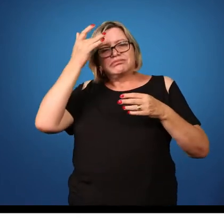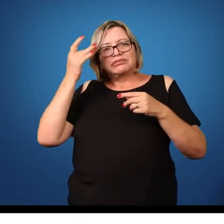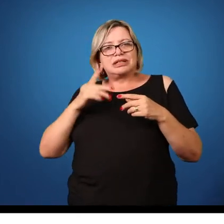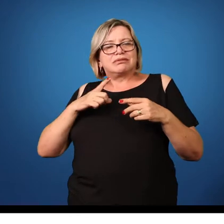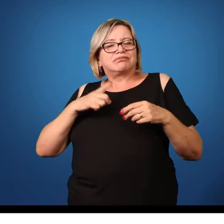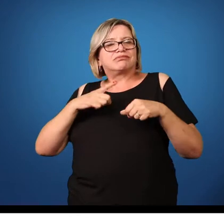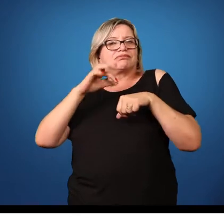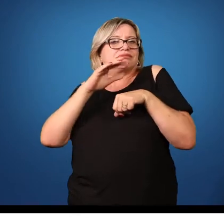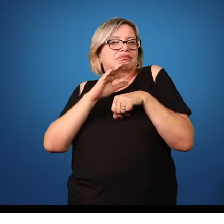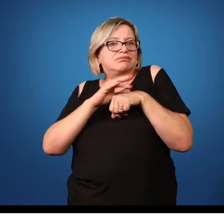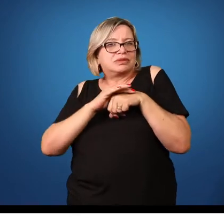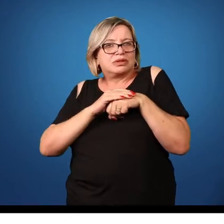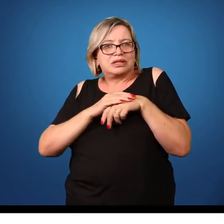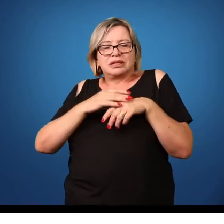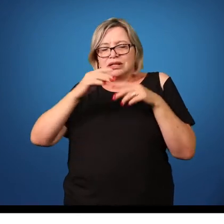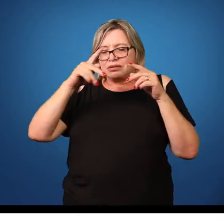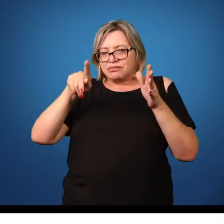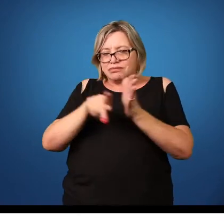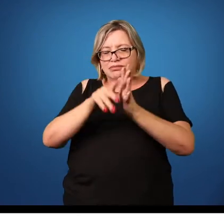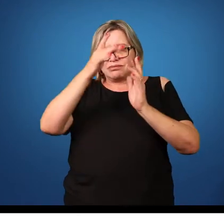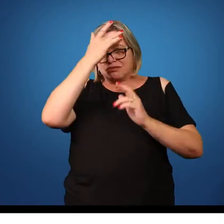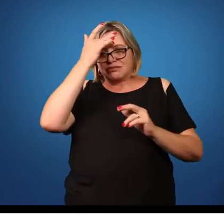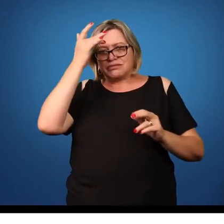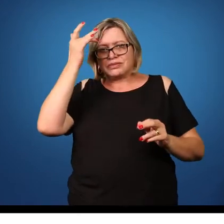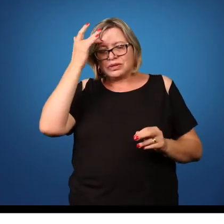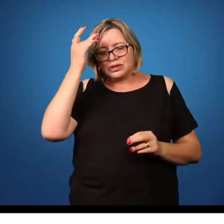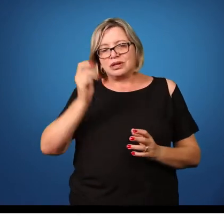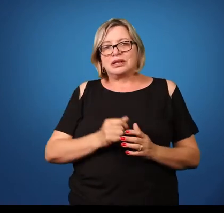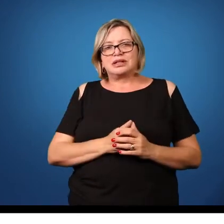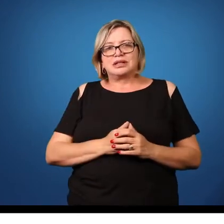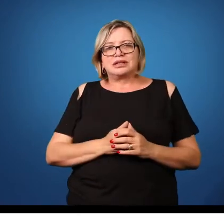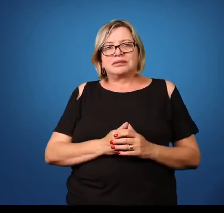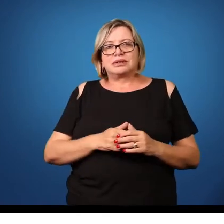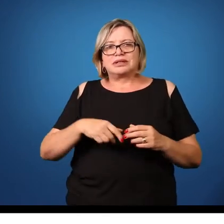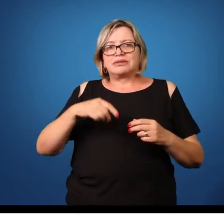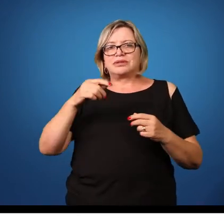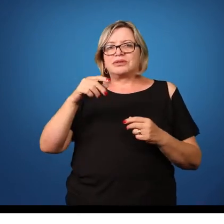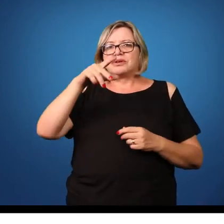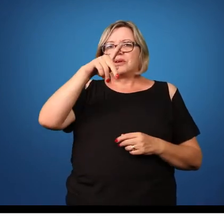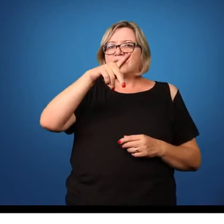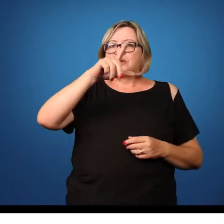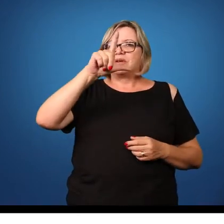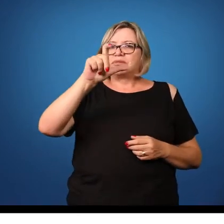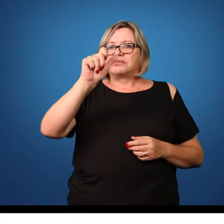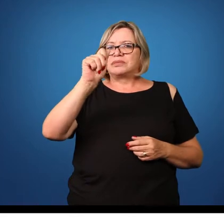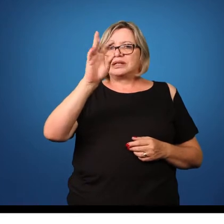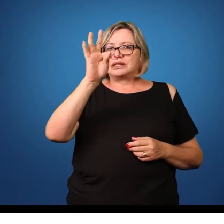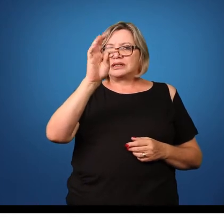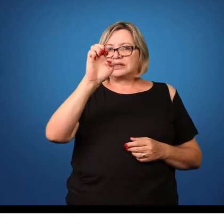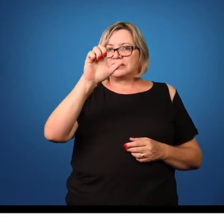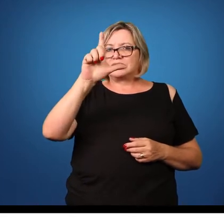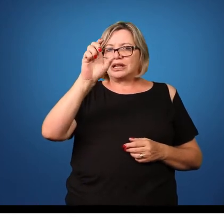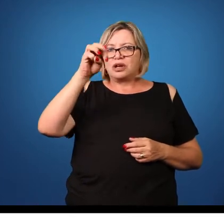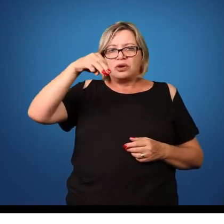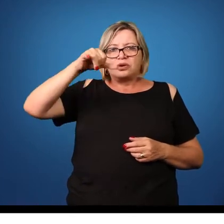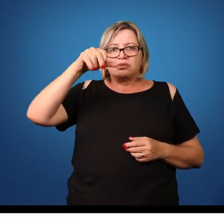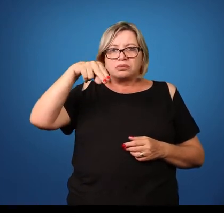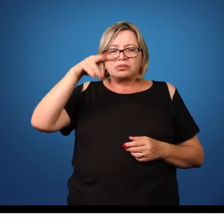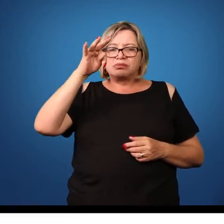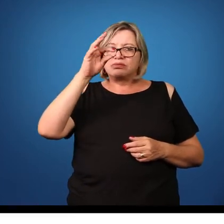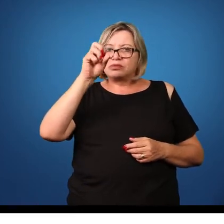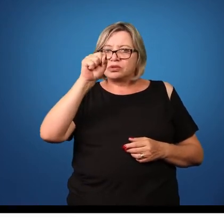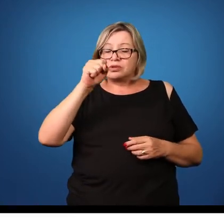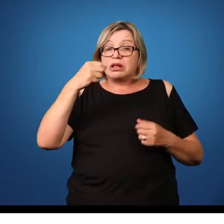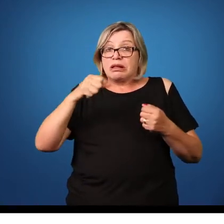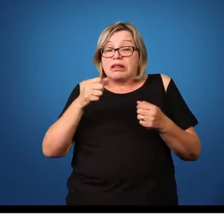causam doenças em seres humanos. Vejam bem, os plateumintos, eles são organismos que eles dependem muito da água para